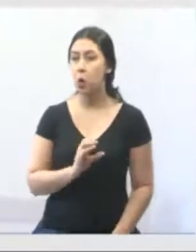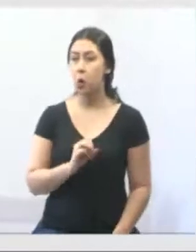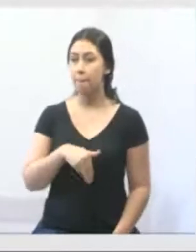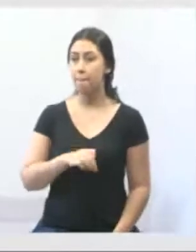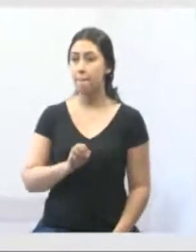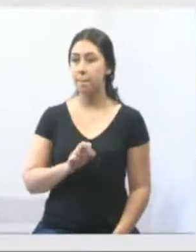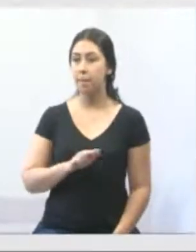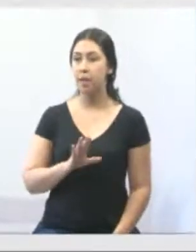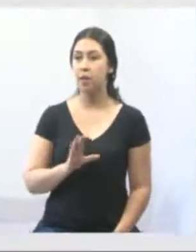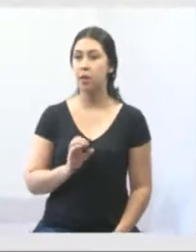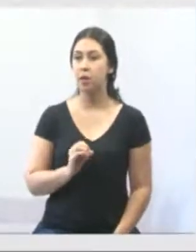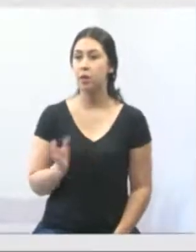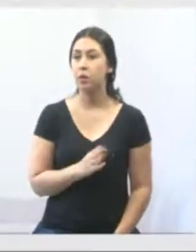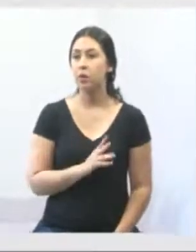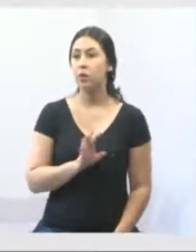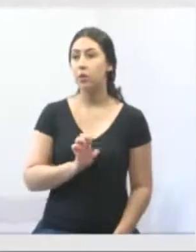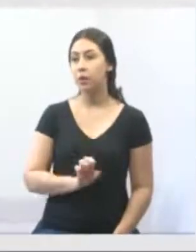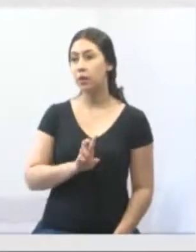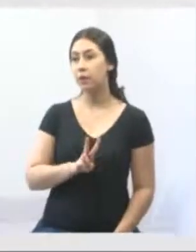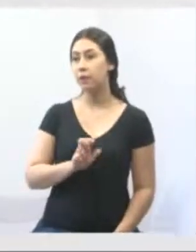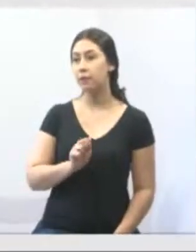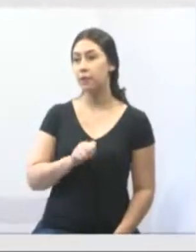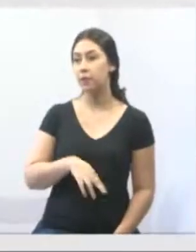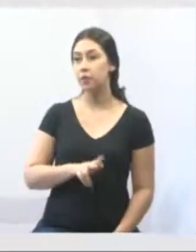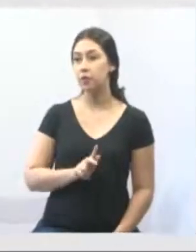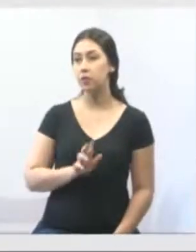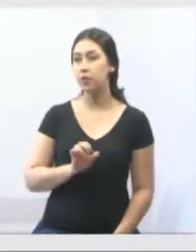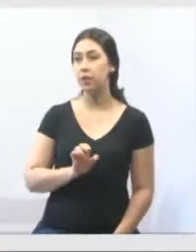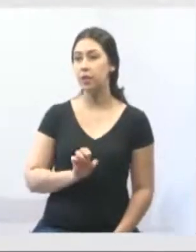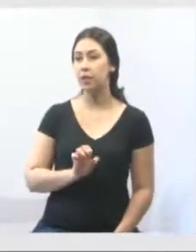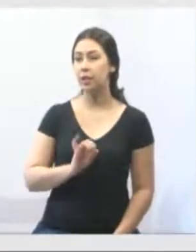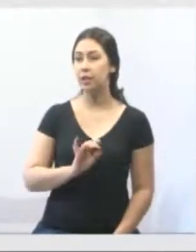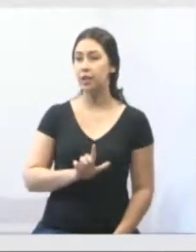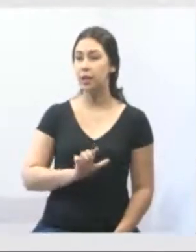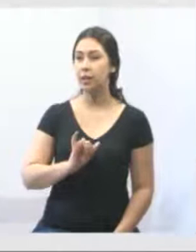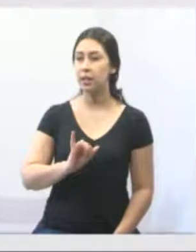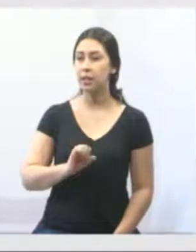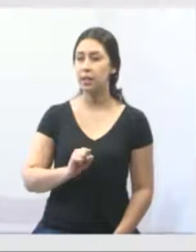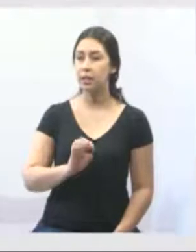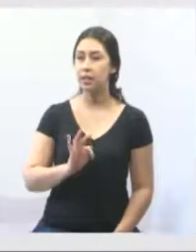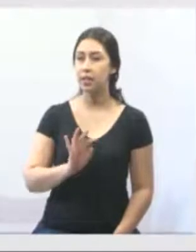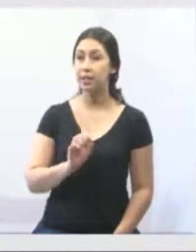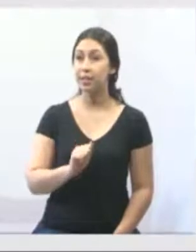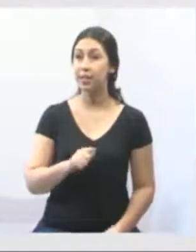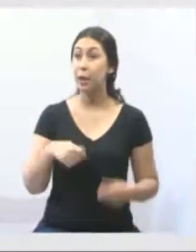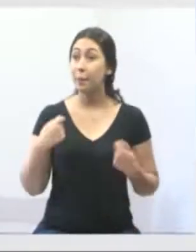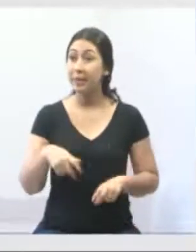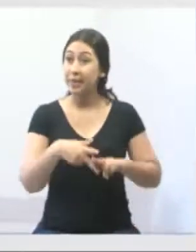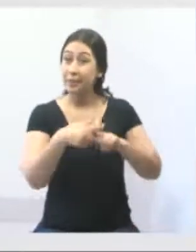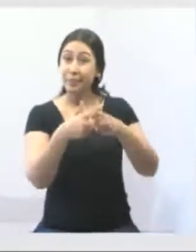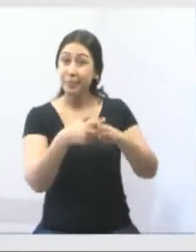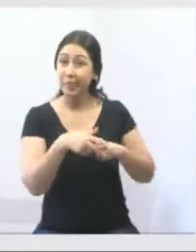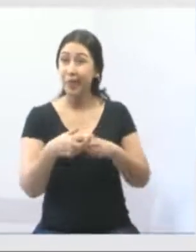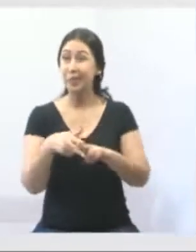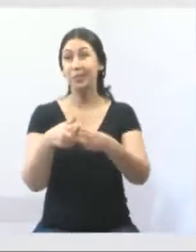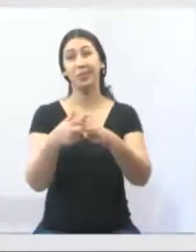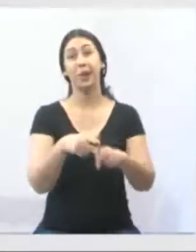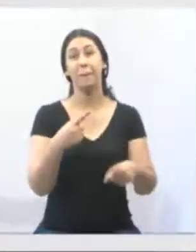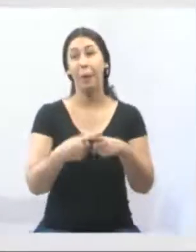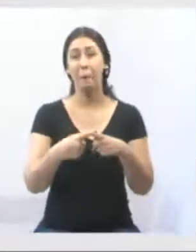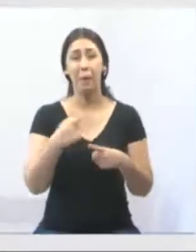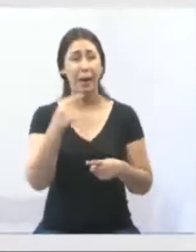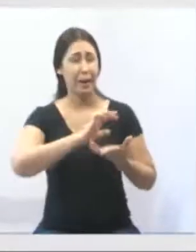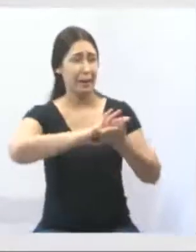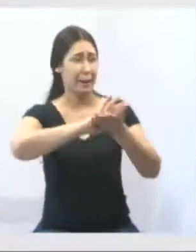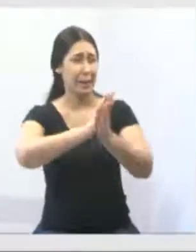Homero Evangelista, tá? A gente está pedindo para ele fazer a manutenção do Mata Burro. Ali está todo quebrado,